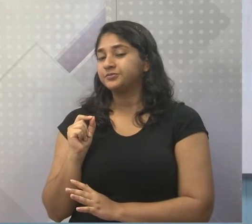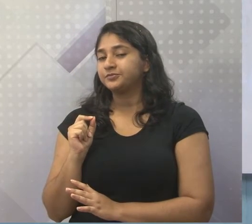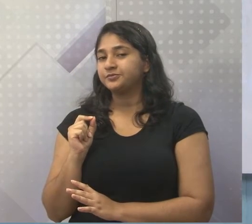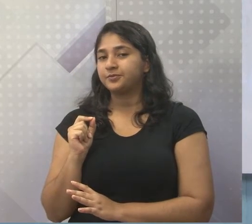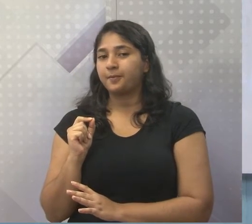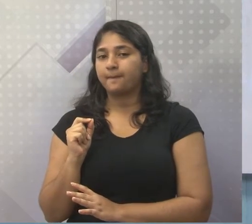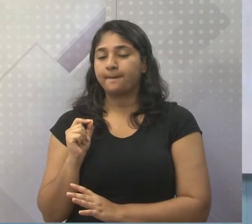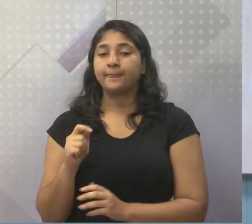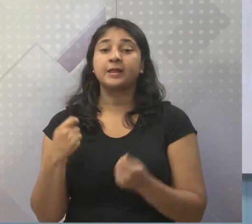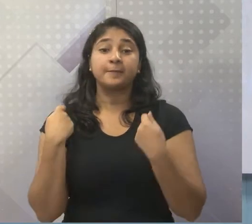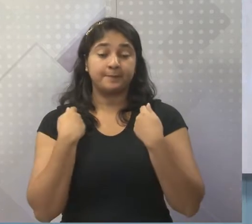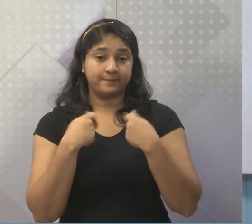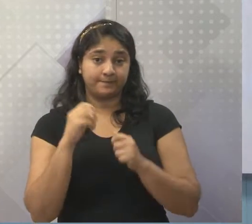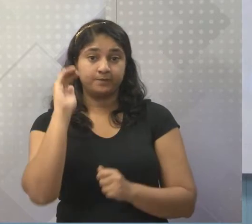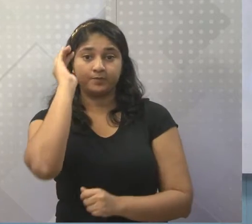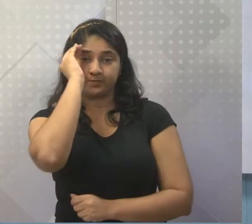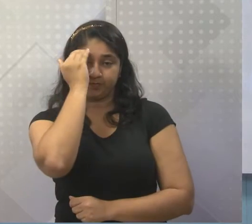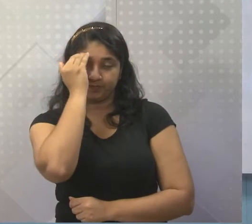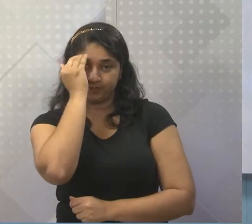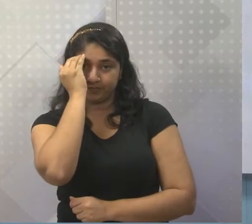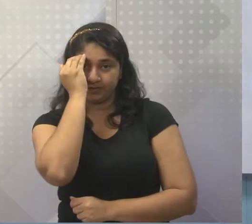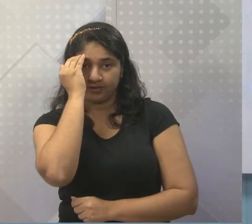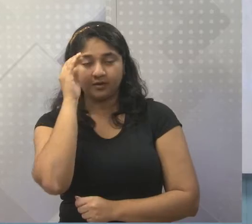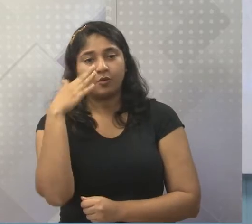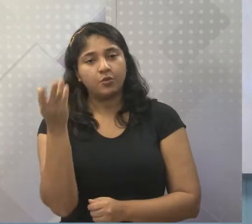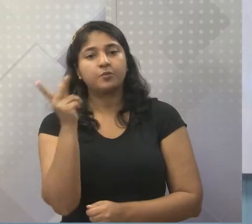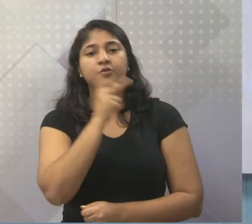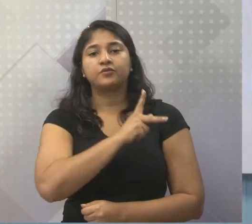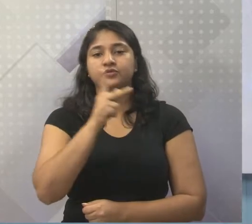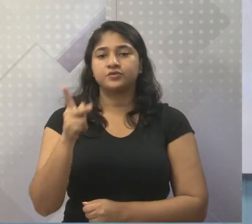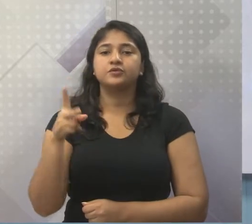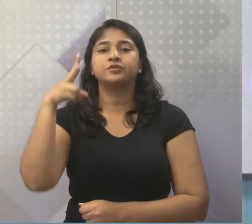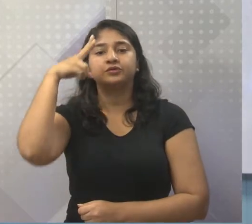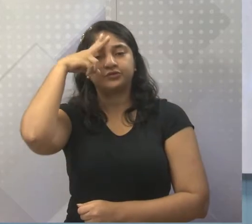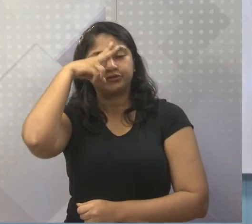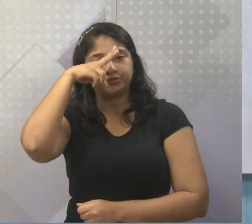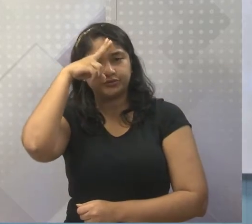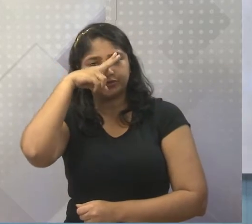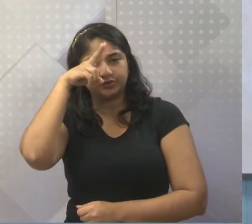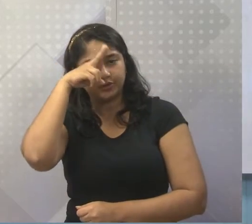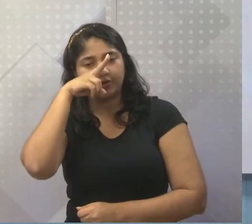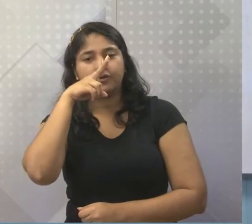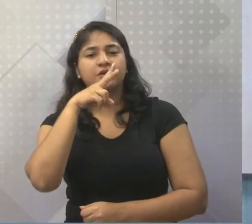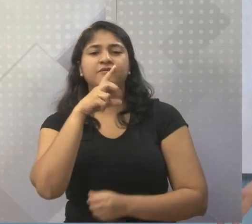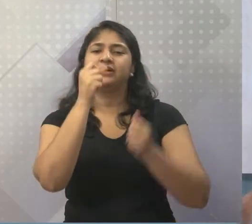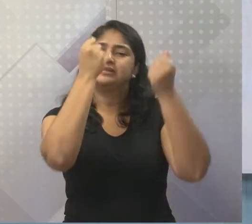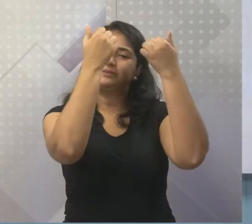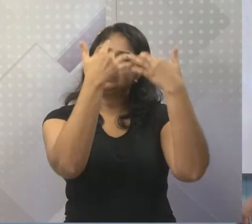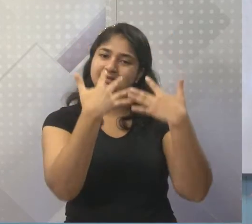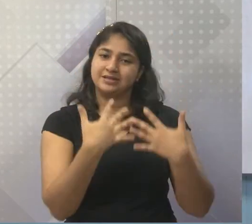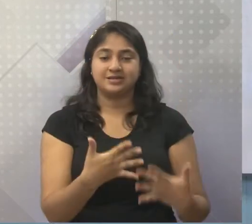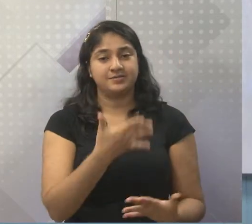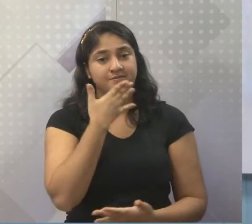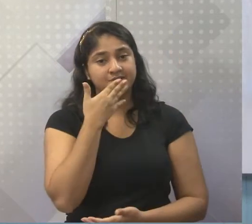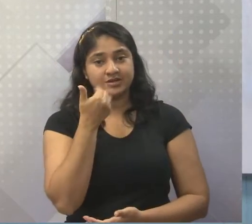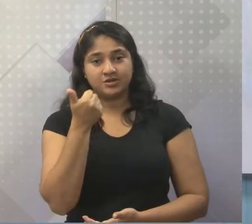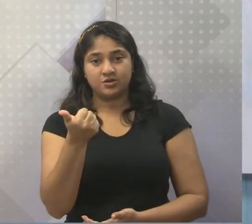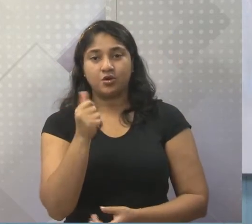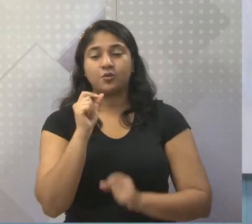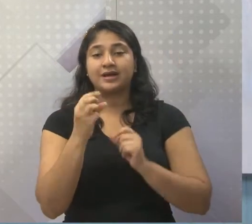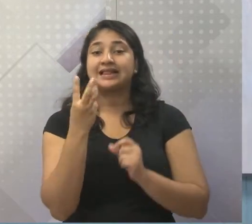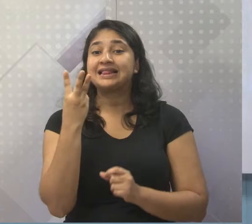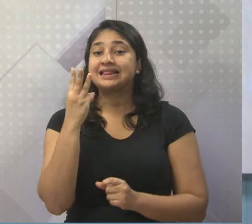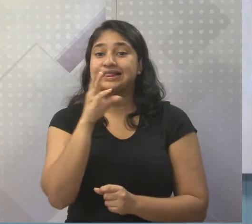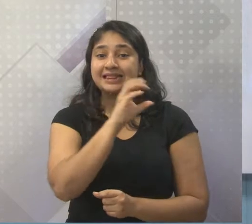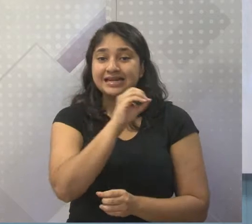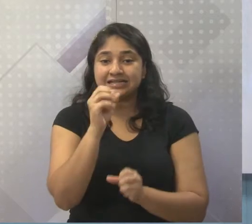Primeiro, a gente precisa entender, e aí os professores de história estão com vocês aí, que eles podem falar muito melhor do que eu. 300